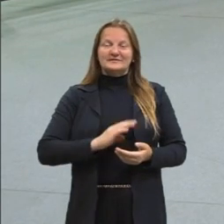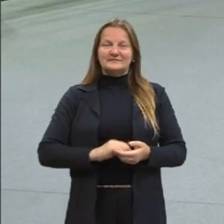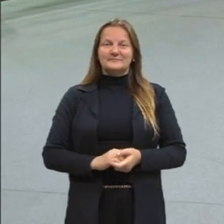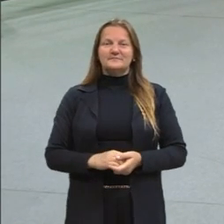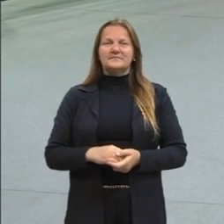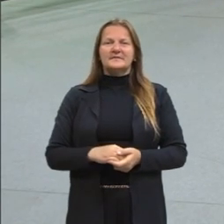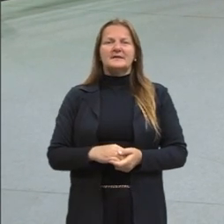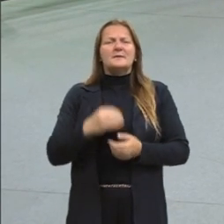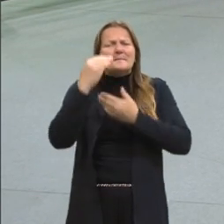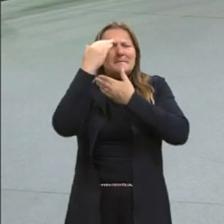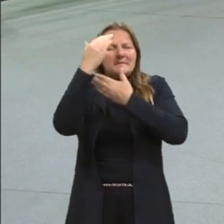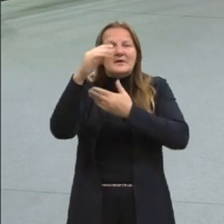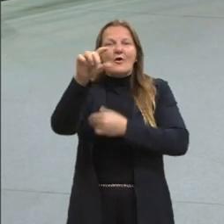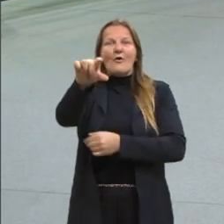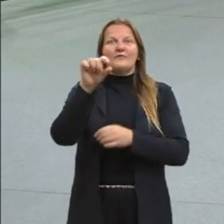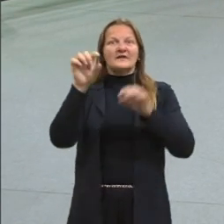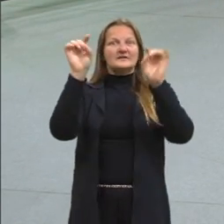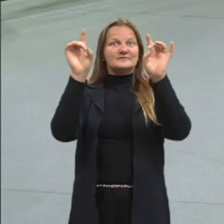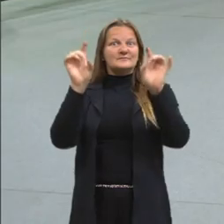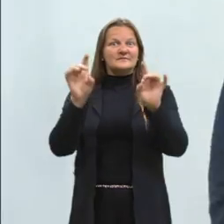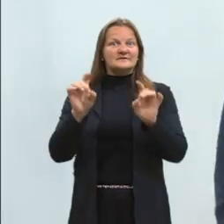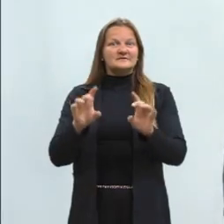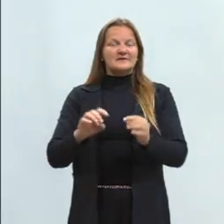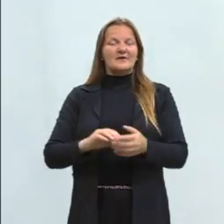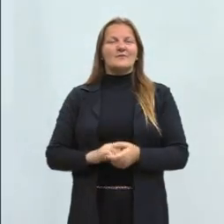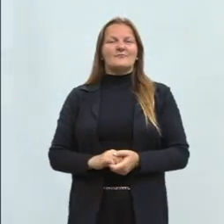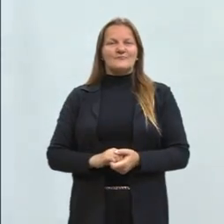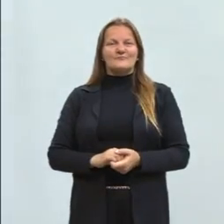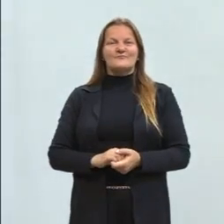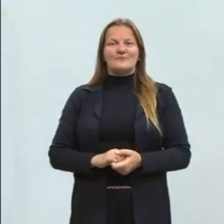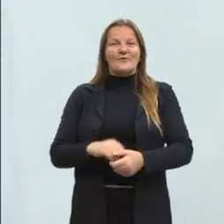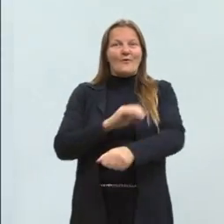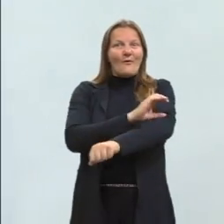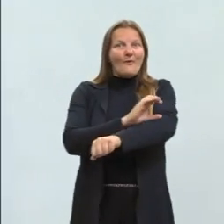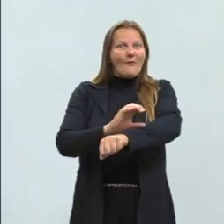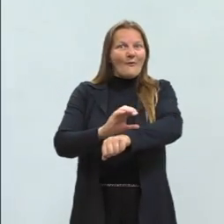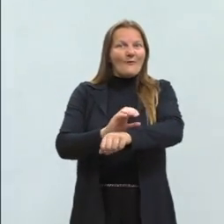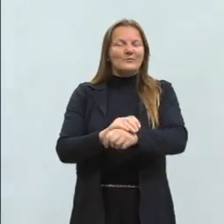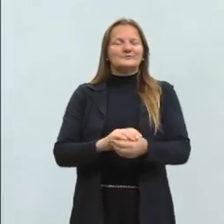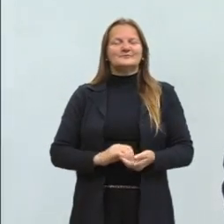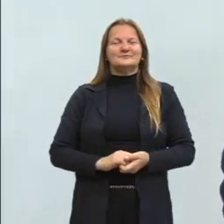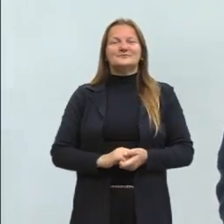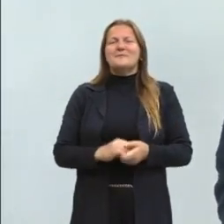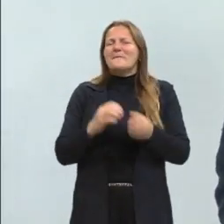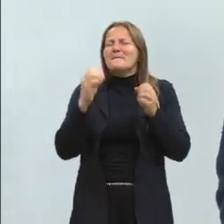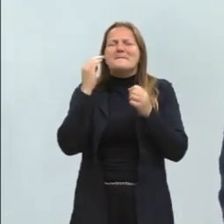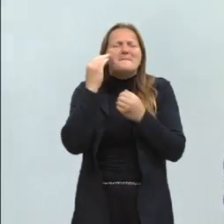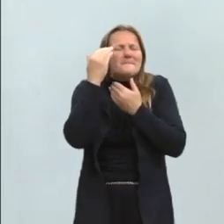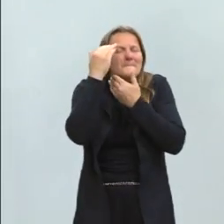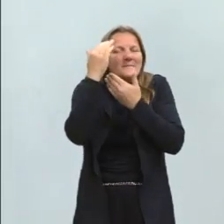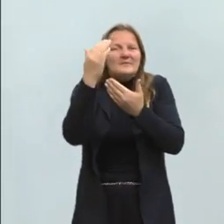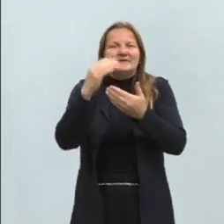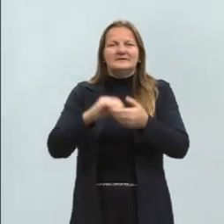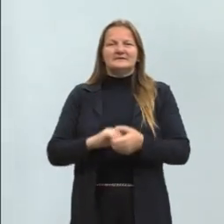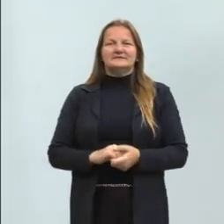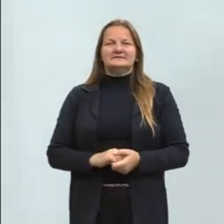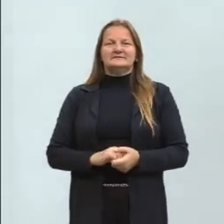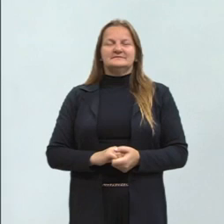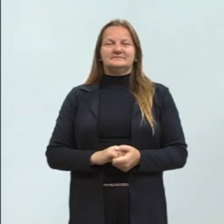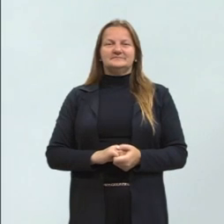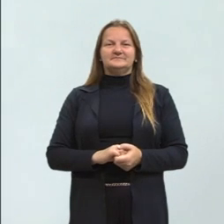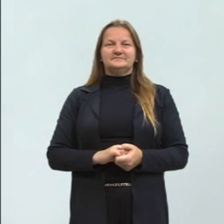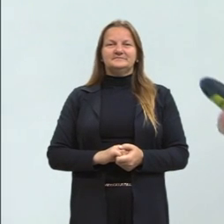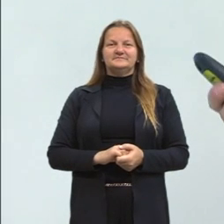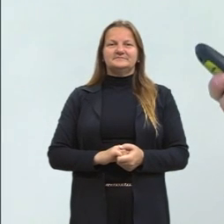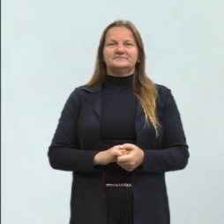ter uma convidada desse porte aqui no nosso curso vai apenas engrandecer o nosso trabalho. Então, vamos lá, começar a falar